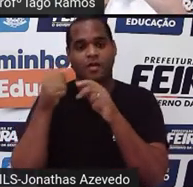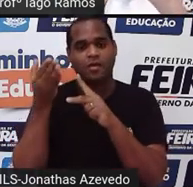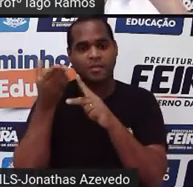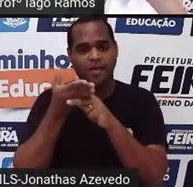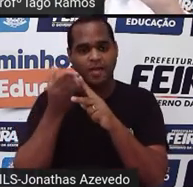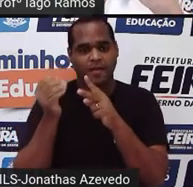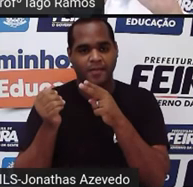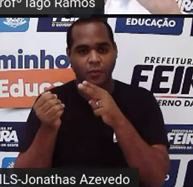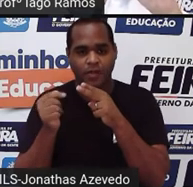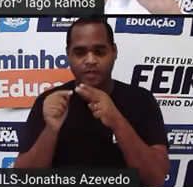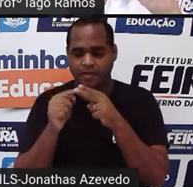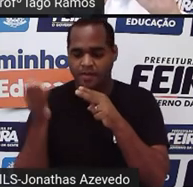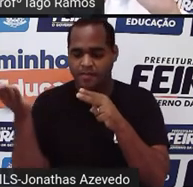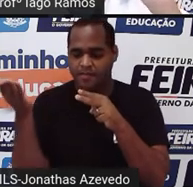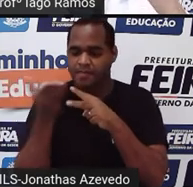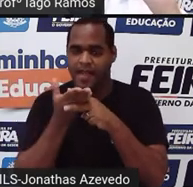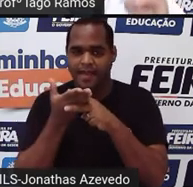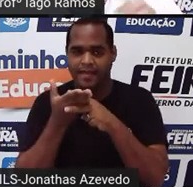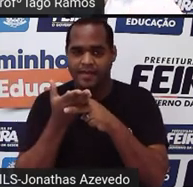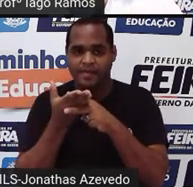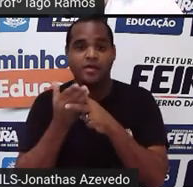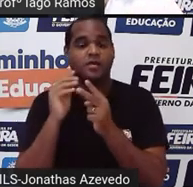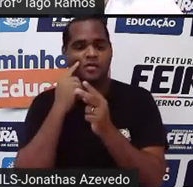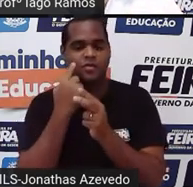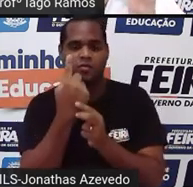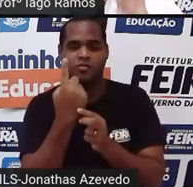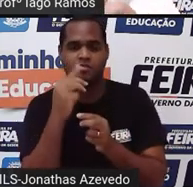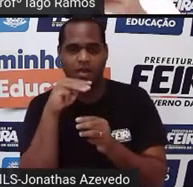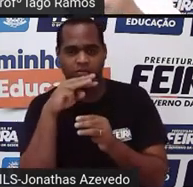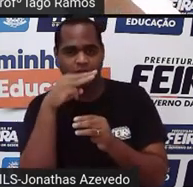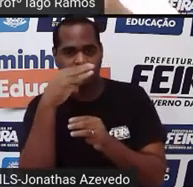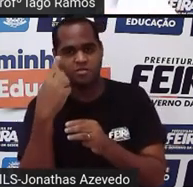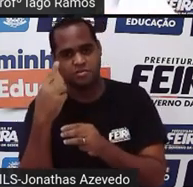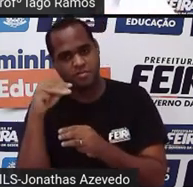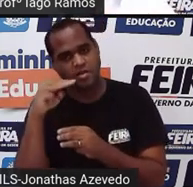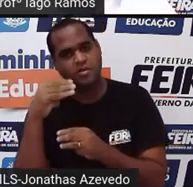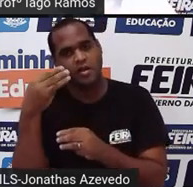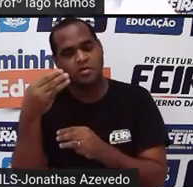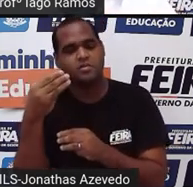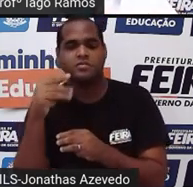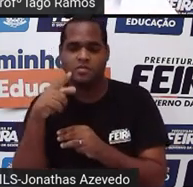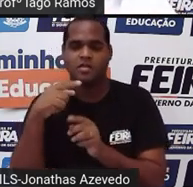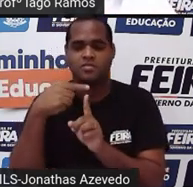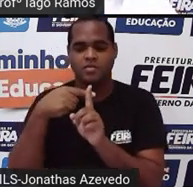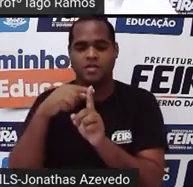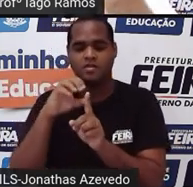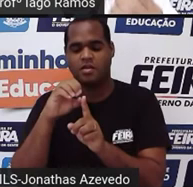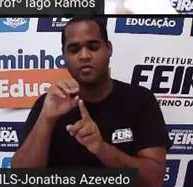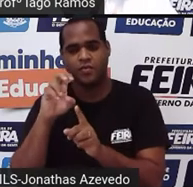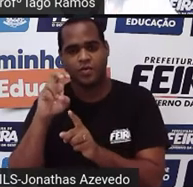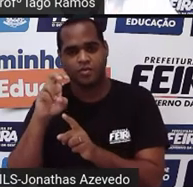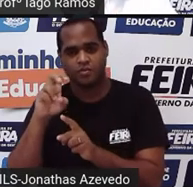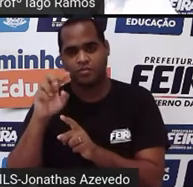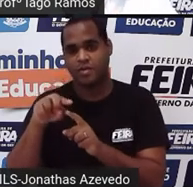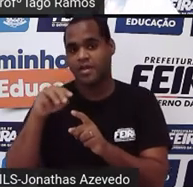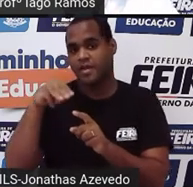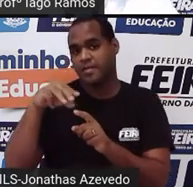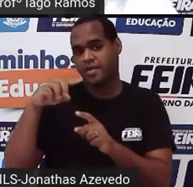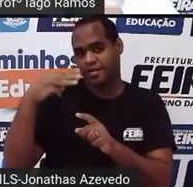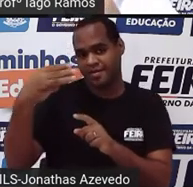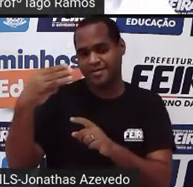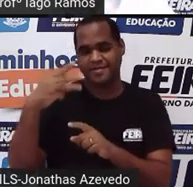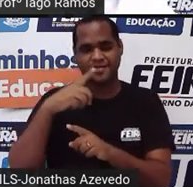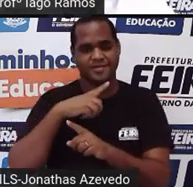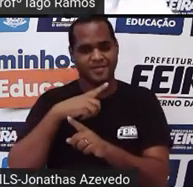mais 1, mais meio, 0,5, é metade de 1, tá?